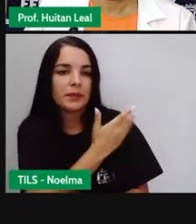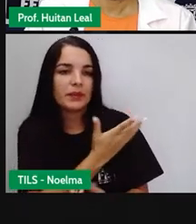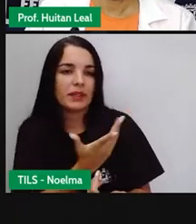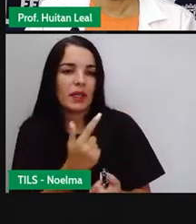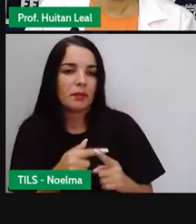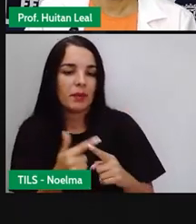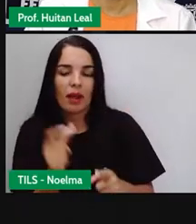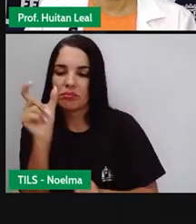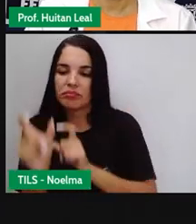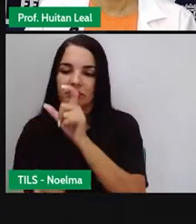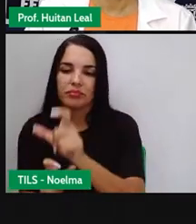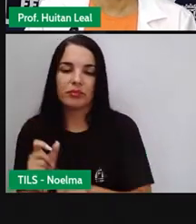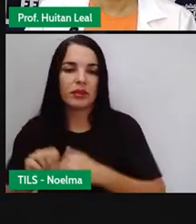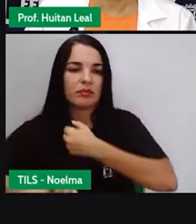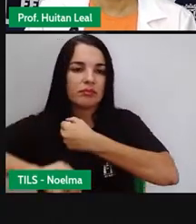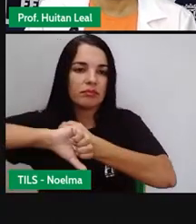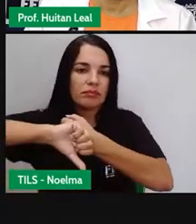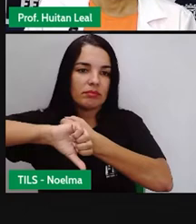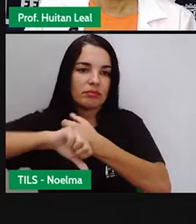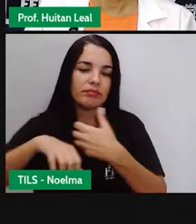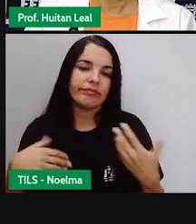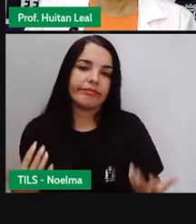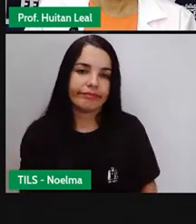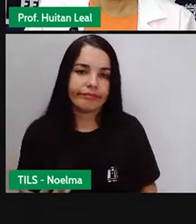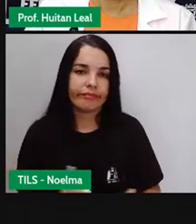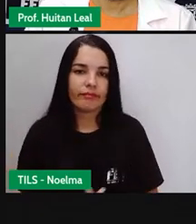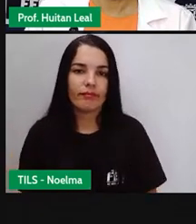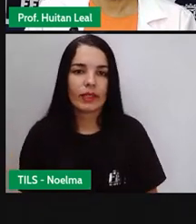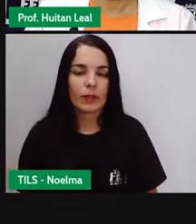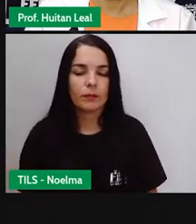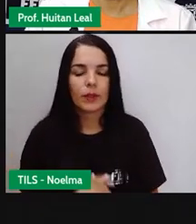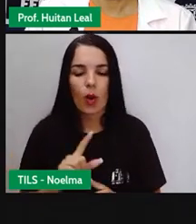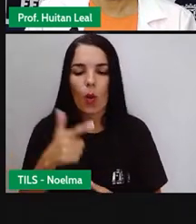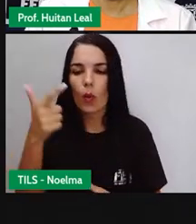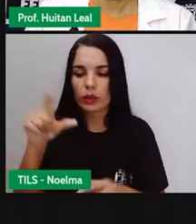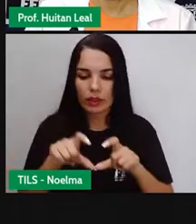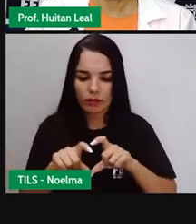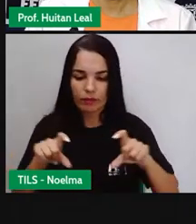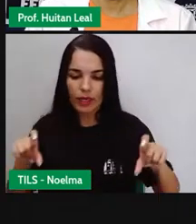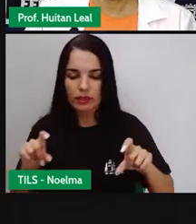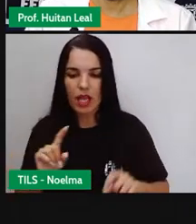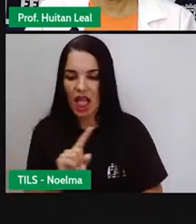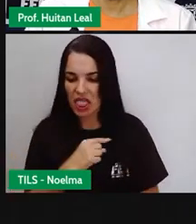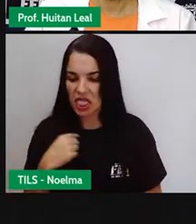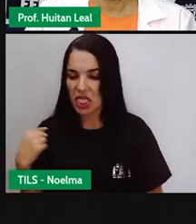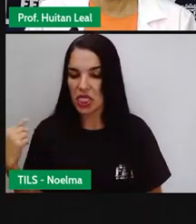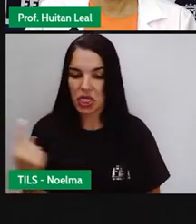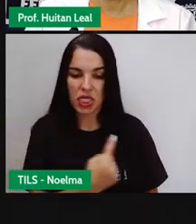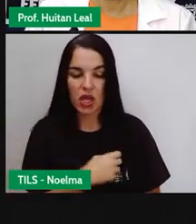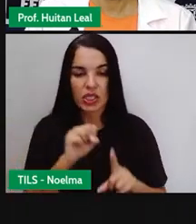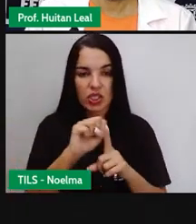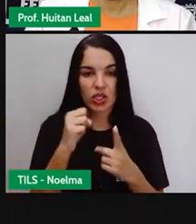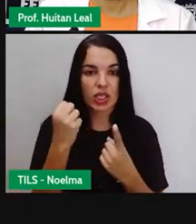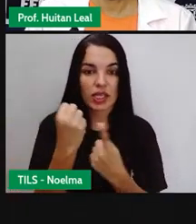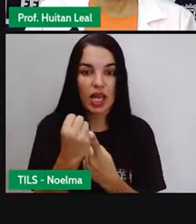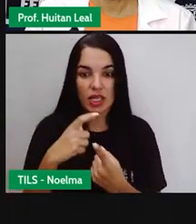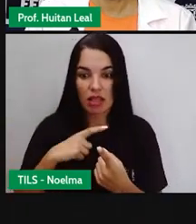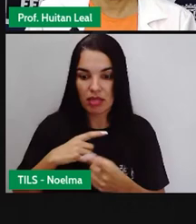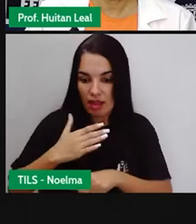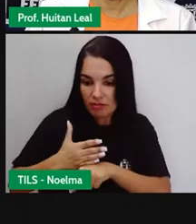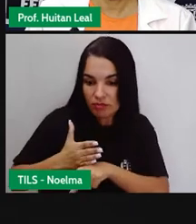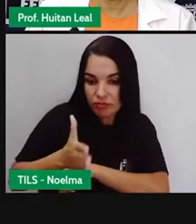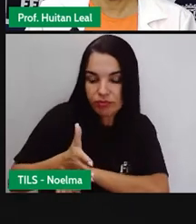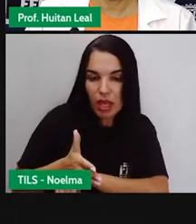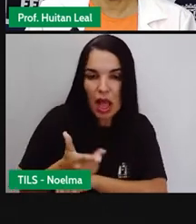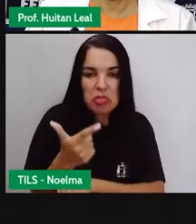uma imagem negativa do indígena. Outra frase, nossa sociedade é mais avançada, não temos nada para